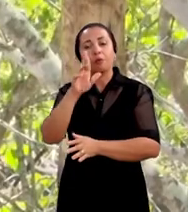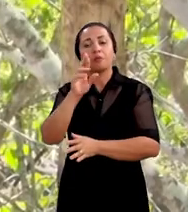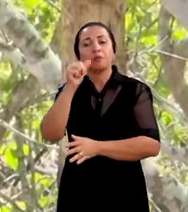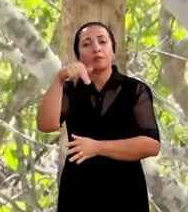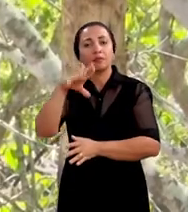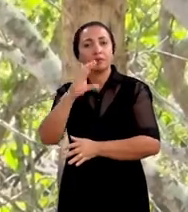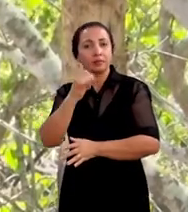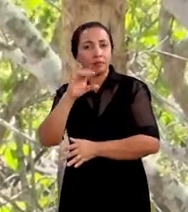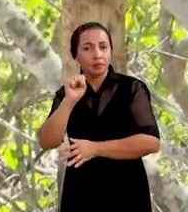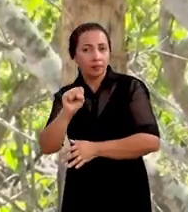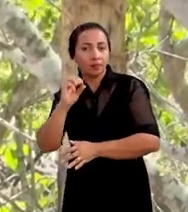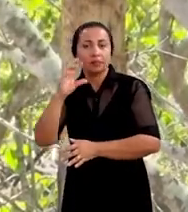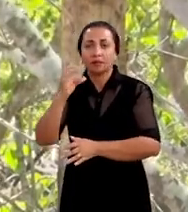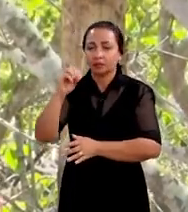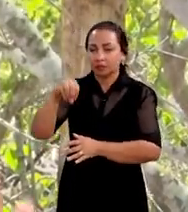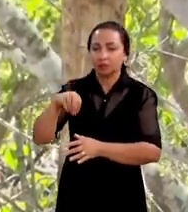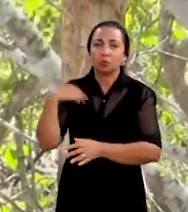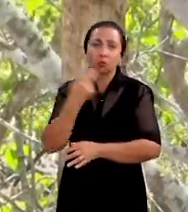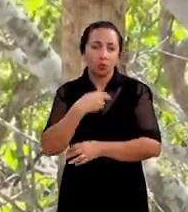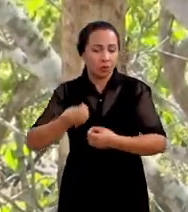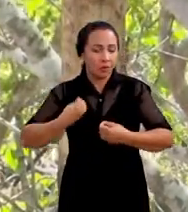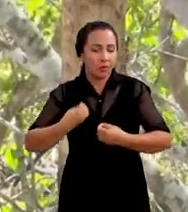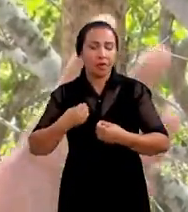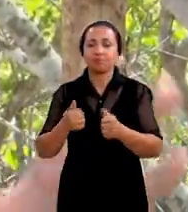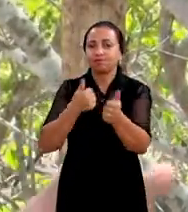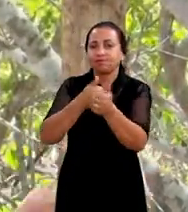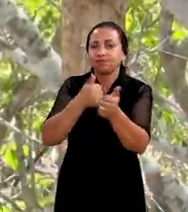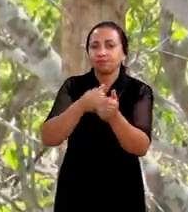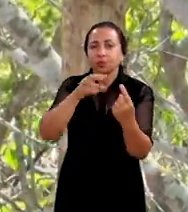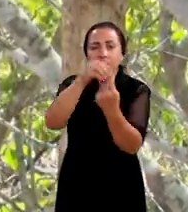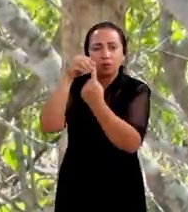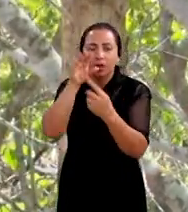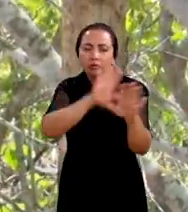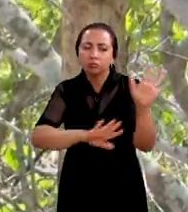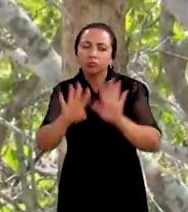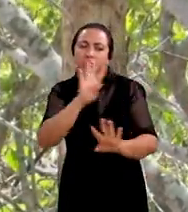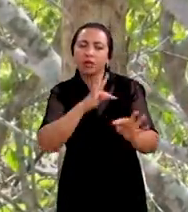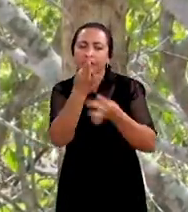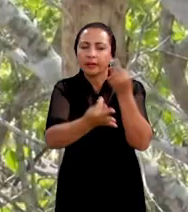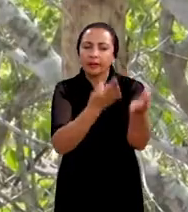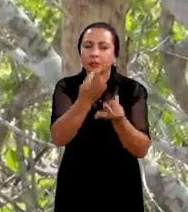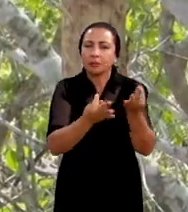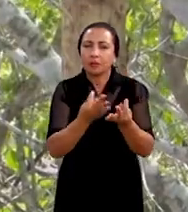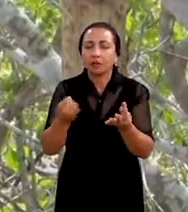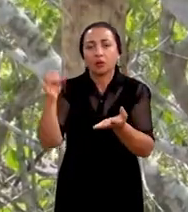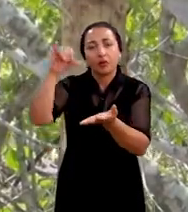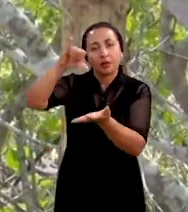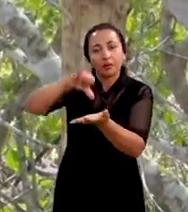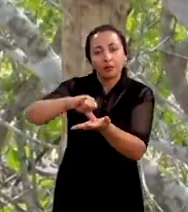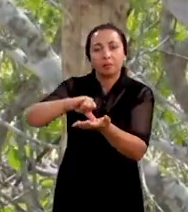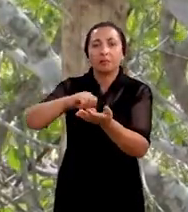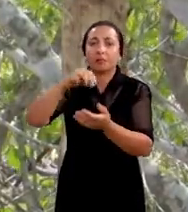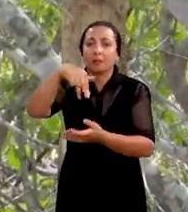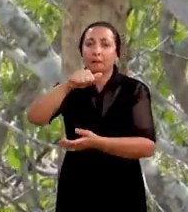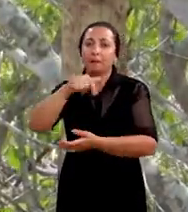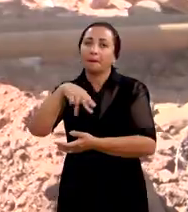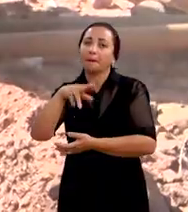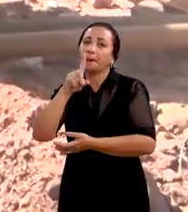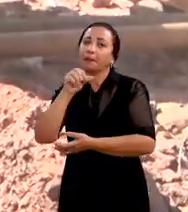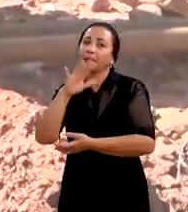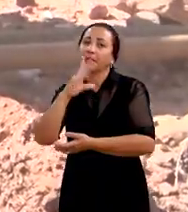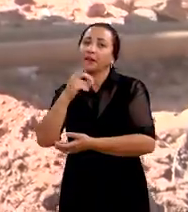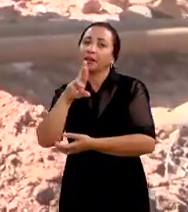unidade de conservação. Nós estamos aqui ao entorno da unidade de conservação no assentamento Mandacaru 1,